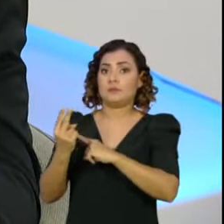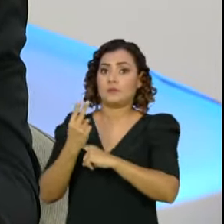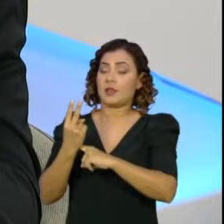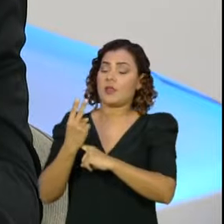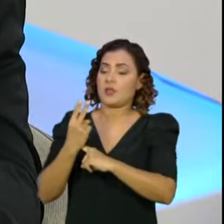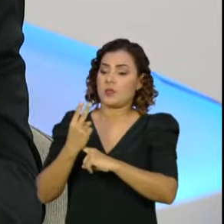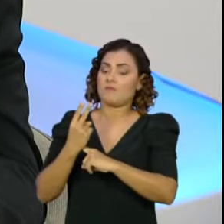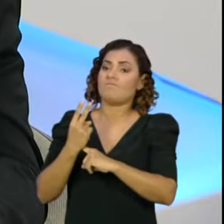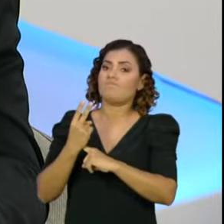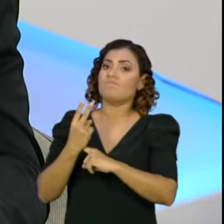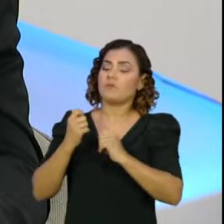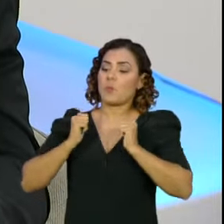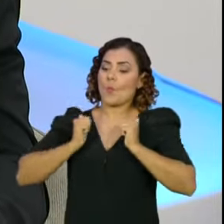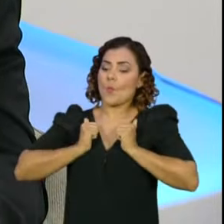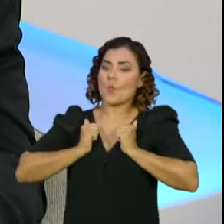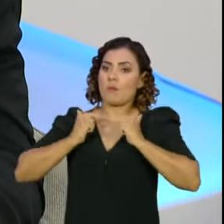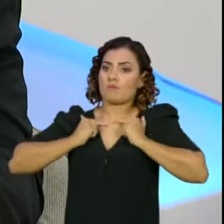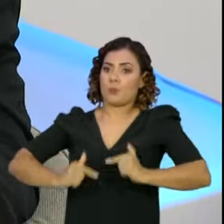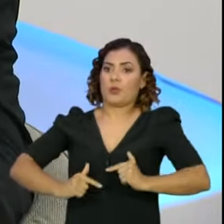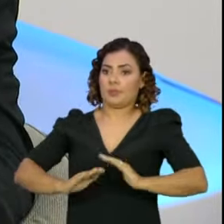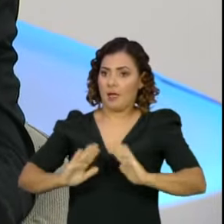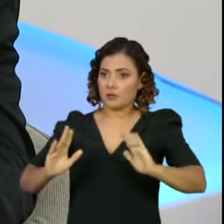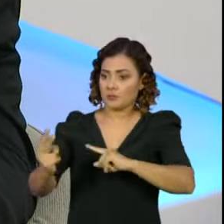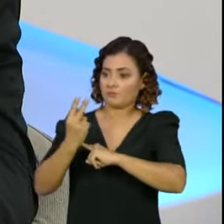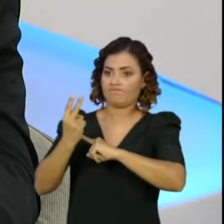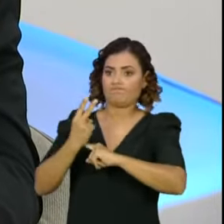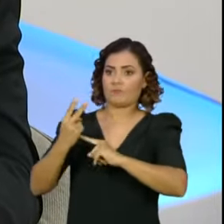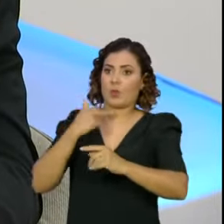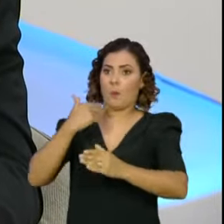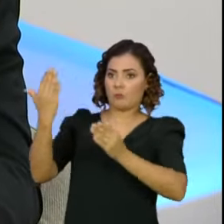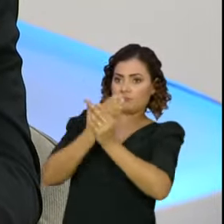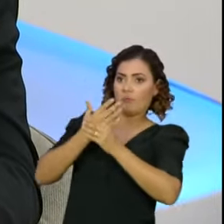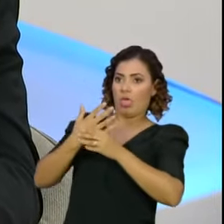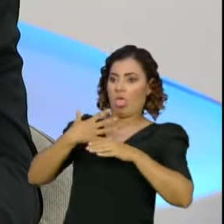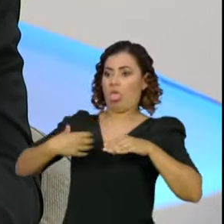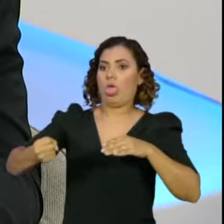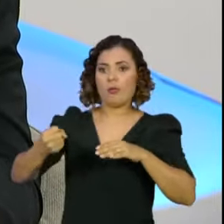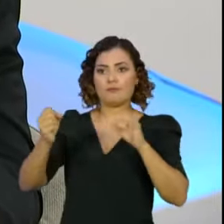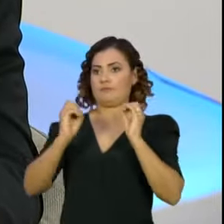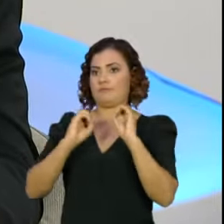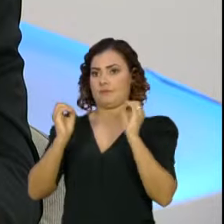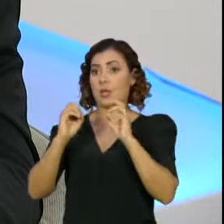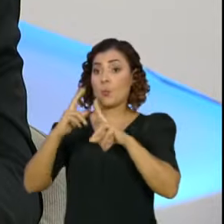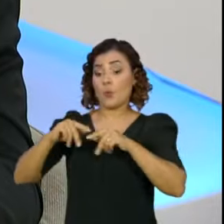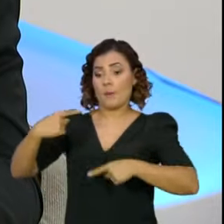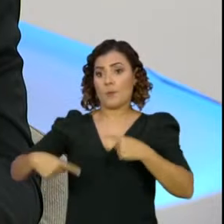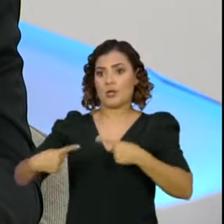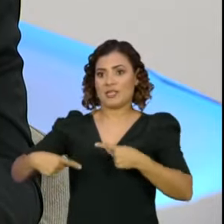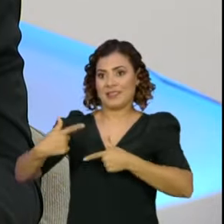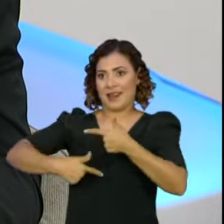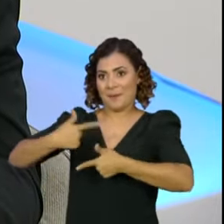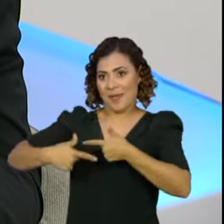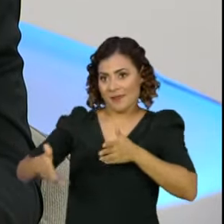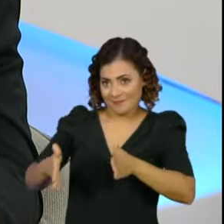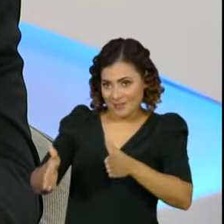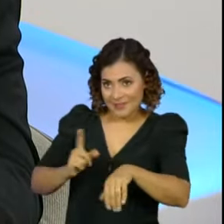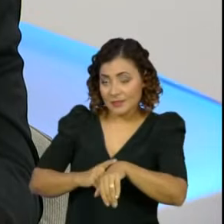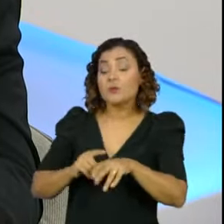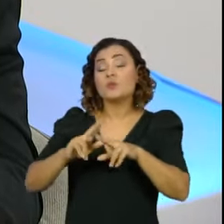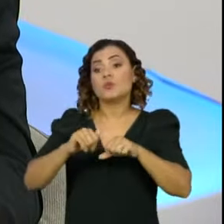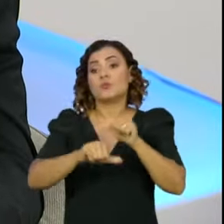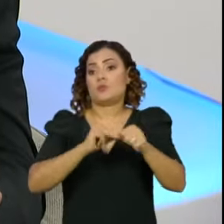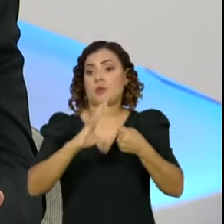imunidade formal de parlamentares. E houve uma compreensão dos deputados de uma necessidade de se alterar esse artigo da